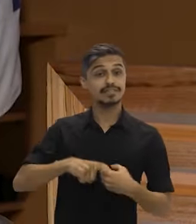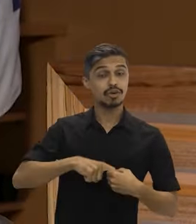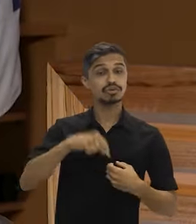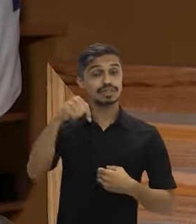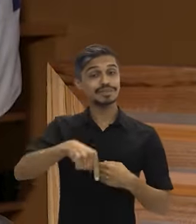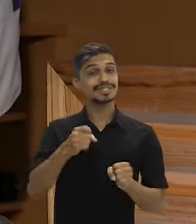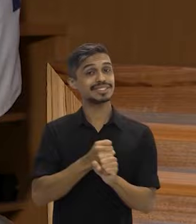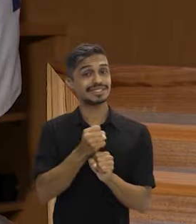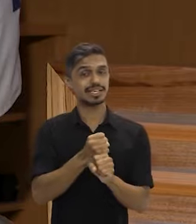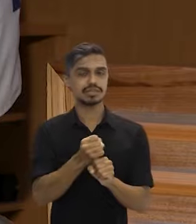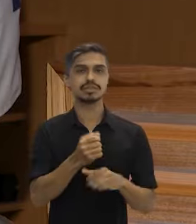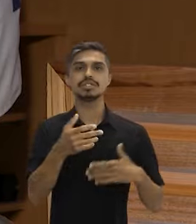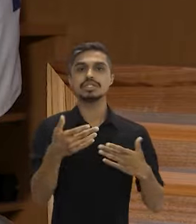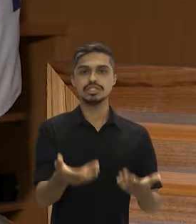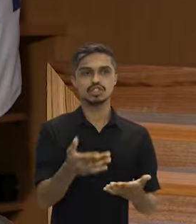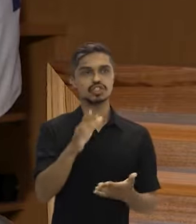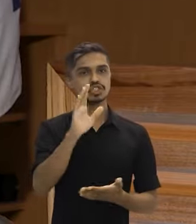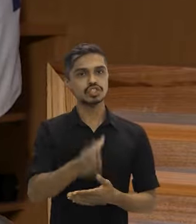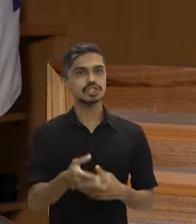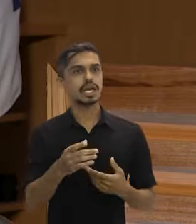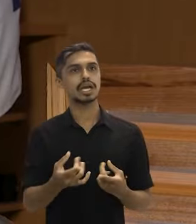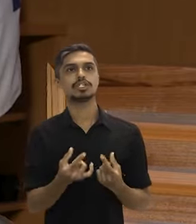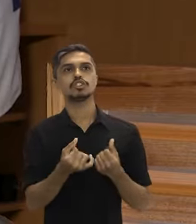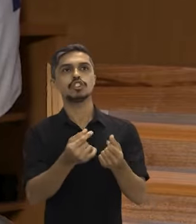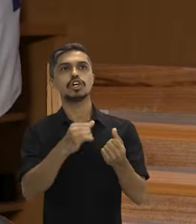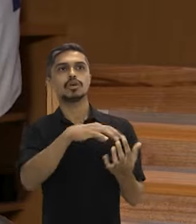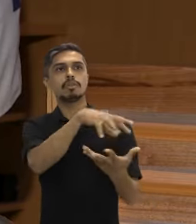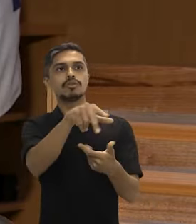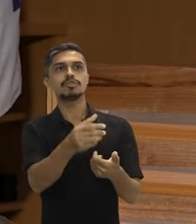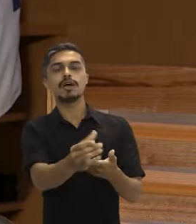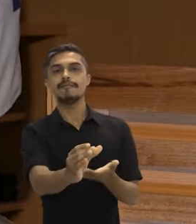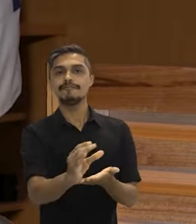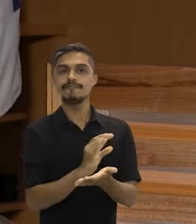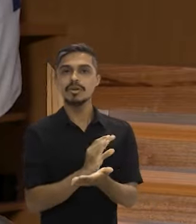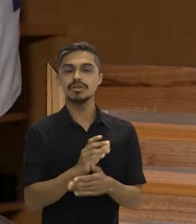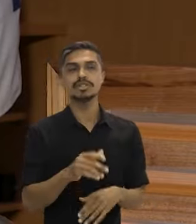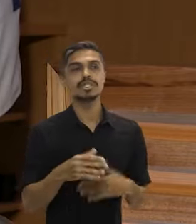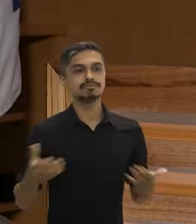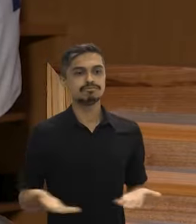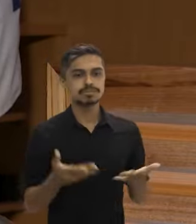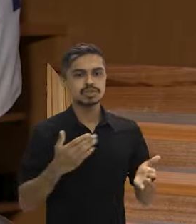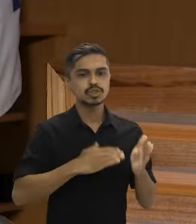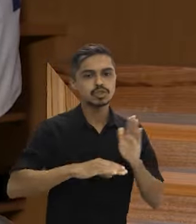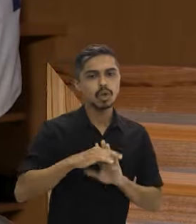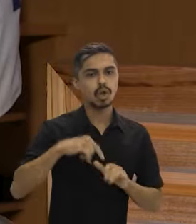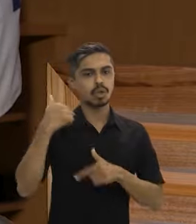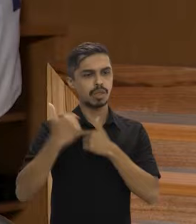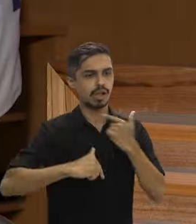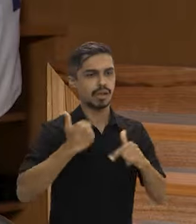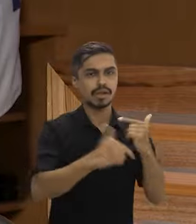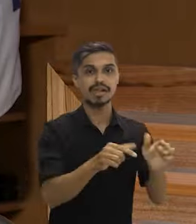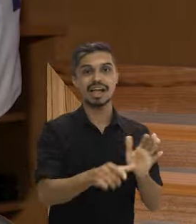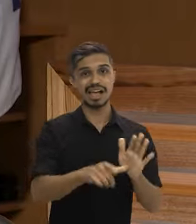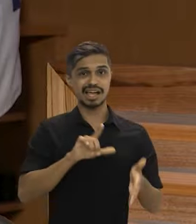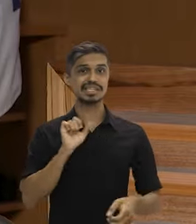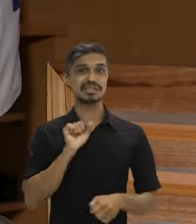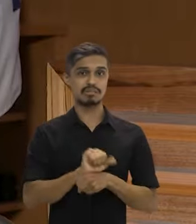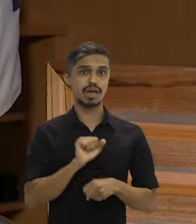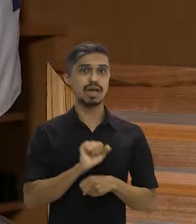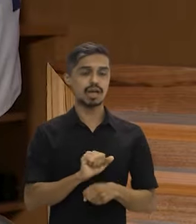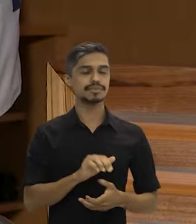já recebendo recursos internacionais, ativando todas as operações que estavam